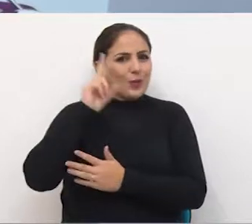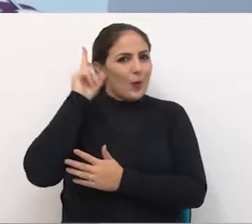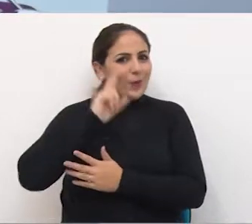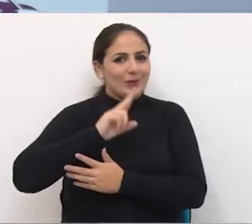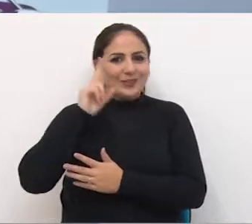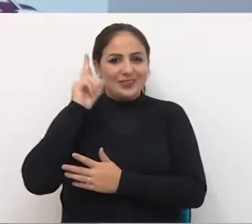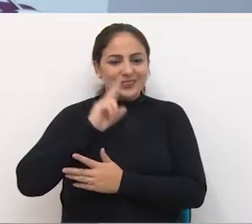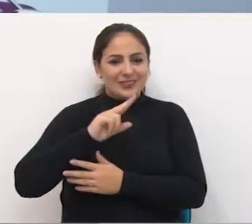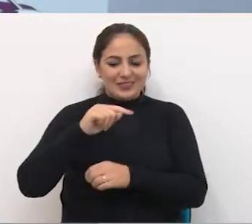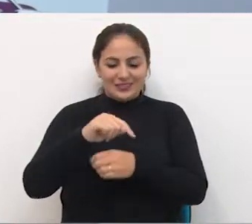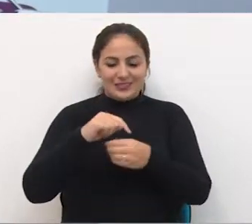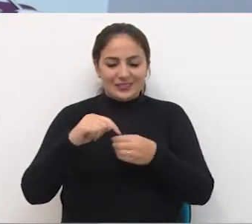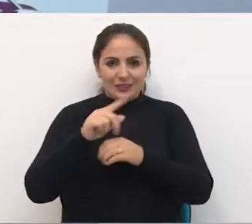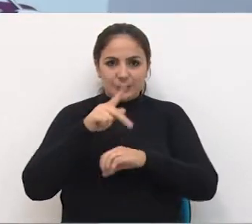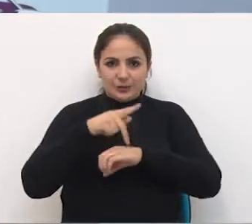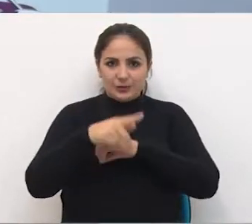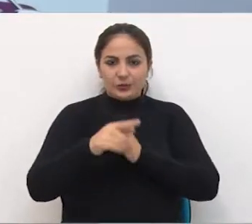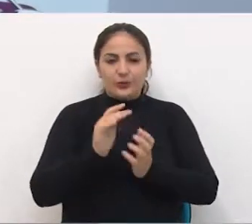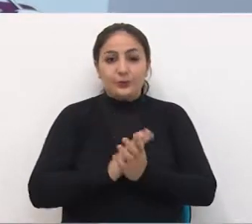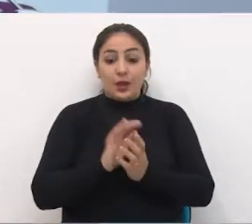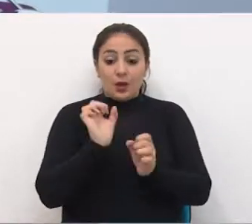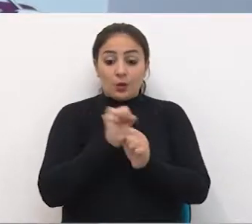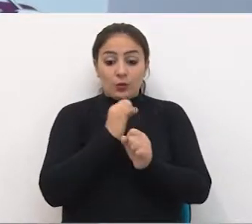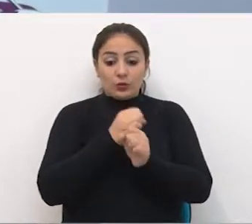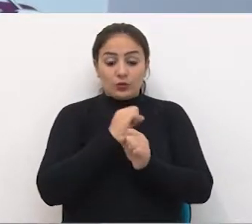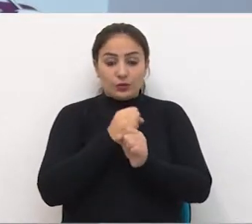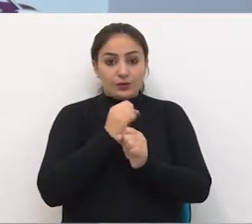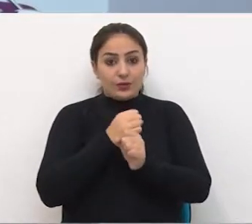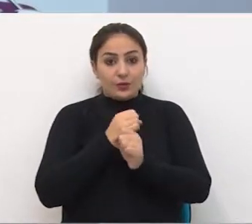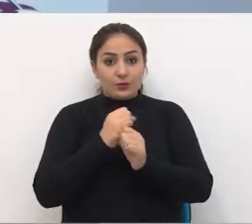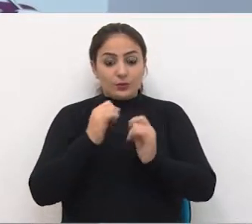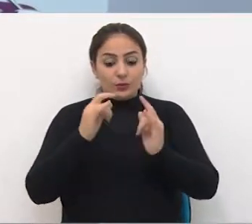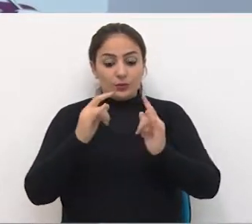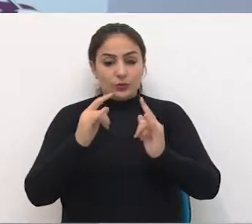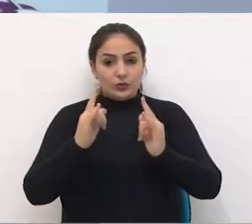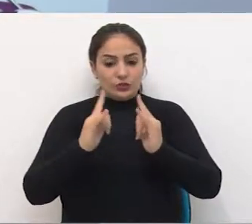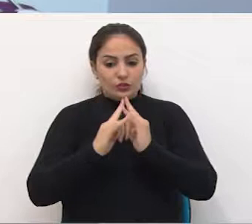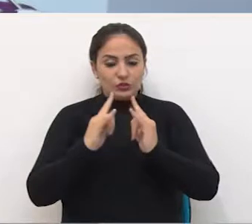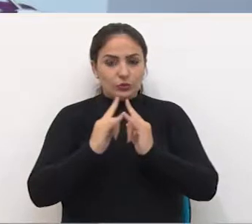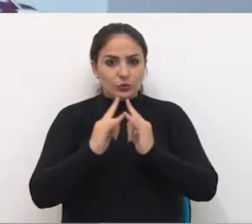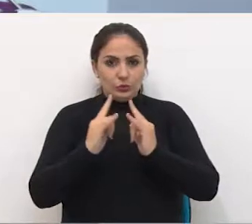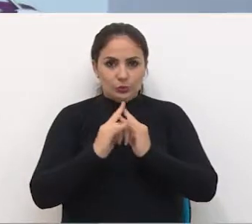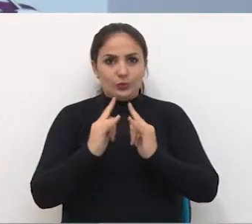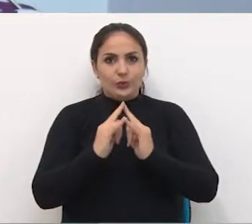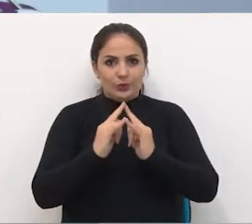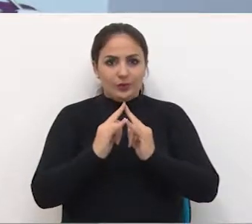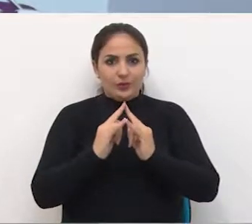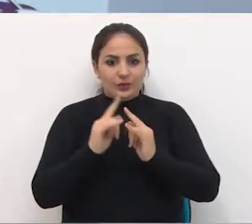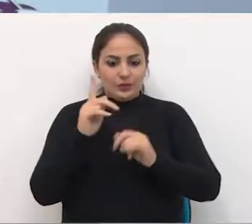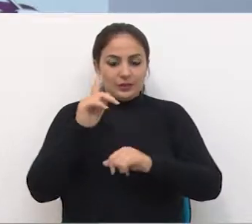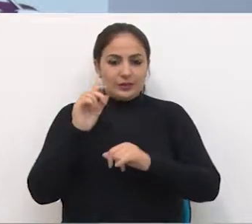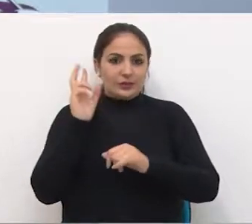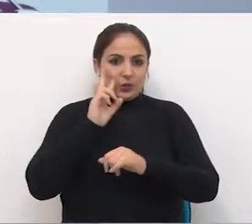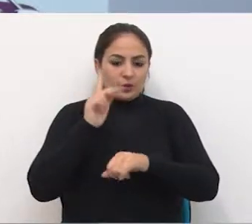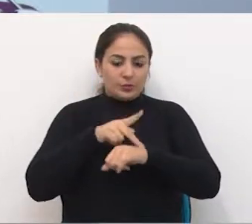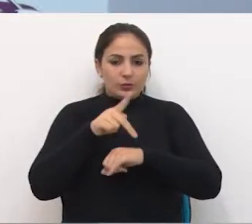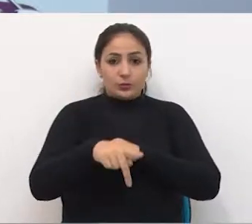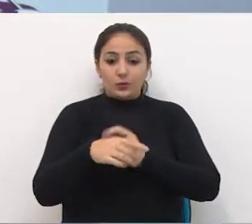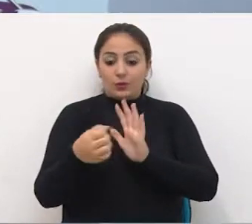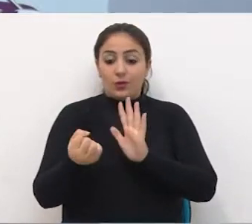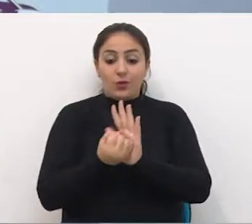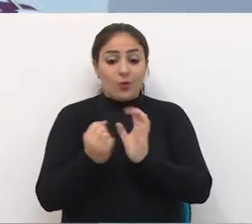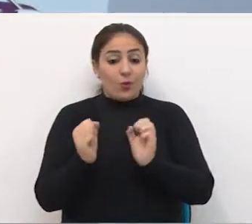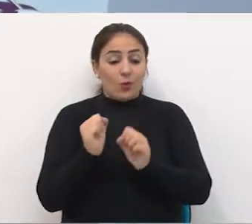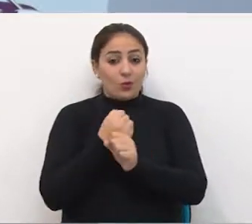cidade de Passo Fundo, a construção da sede própria do Instituto Histórico de Passo Fundo, que foi possibilitada por um envolvimento